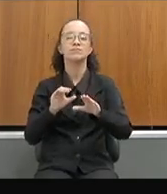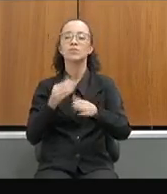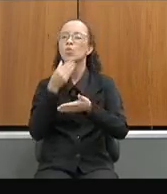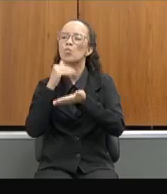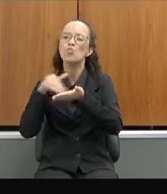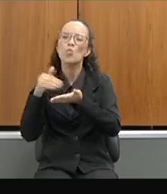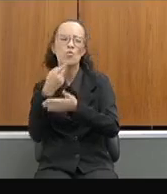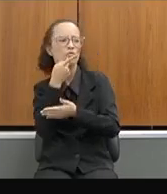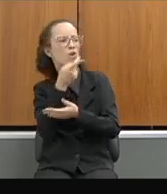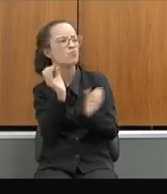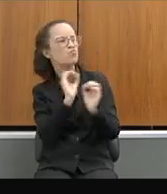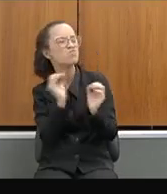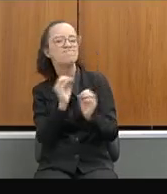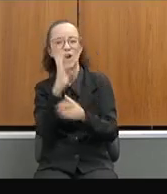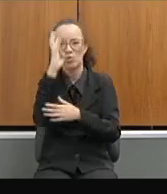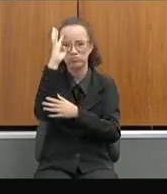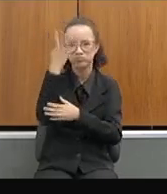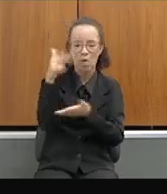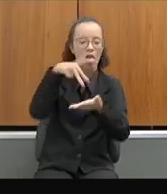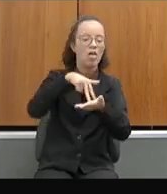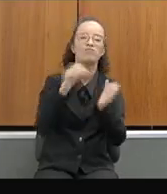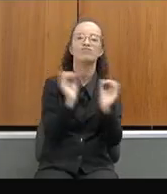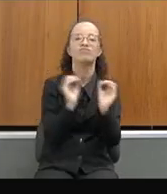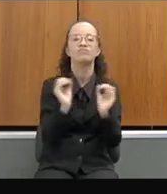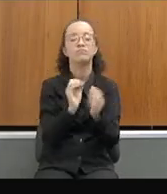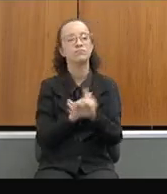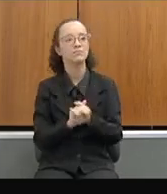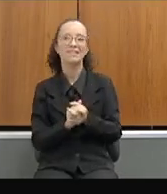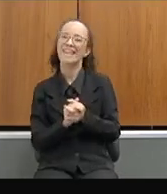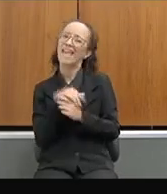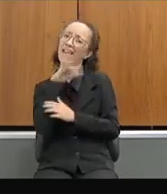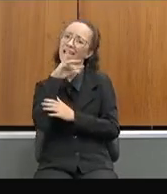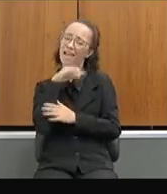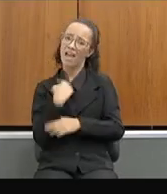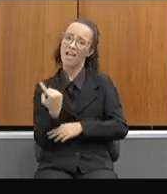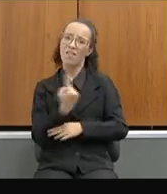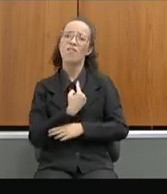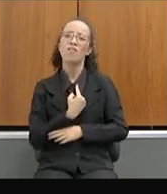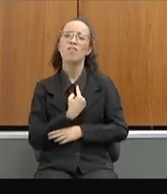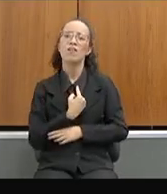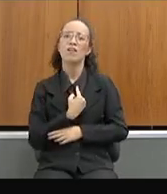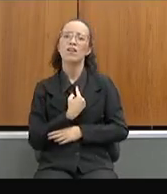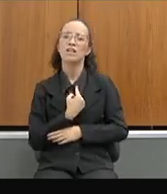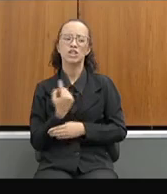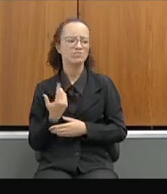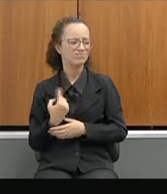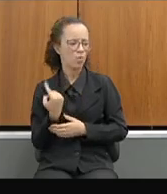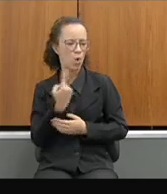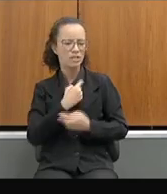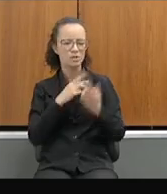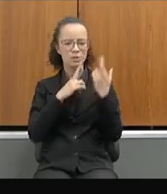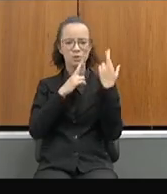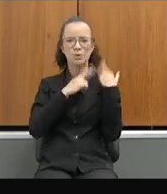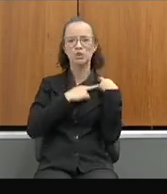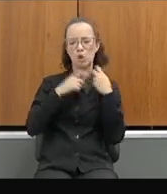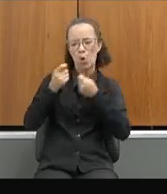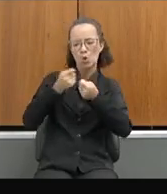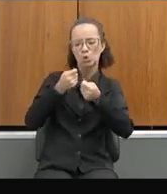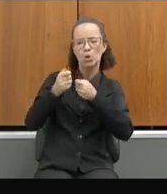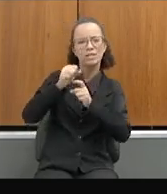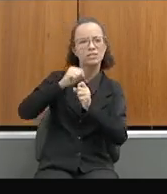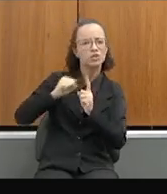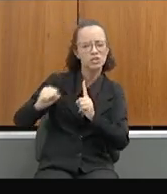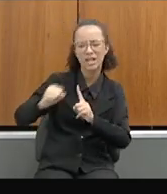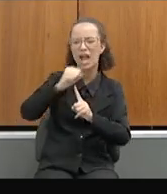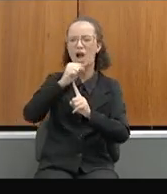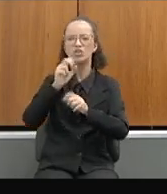nada dizia, nada falava, nada se posicionava, que é muito ruim para a gente que ocupa um papel de controle social, de